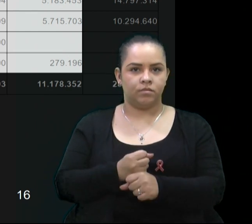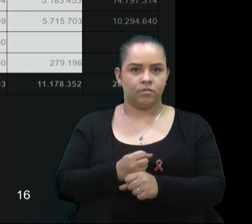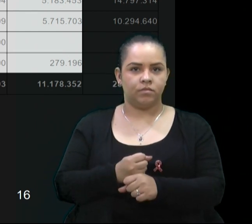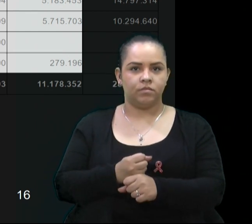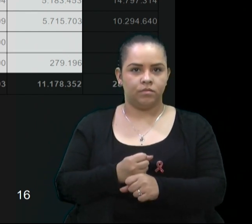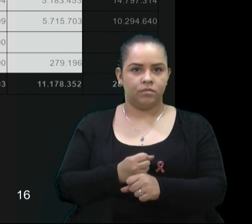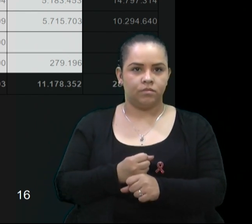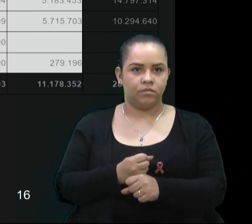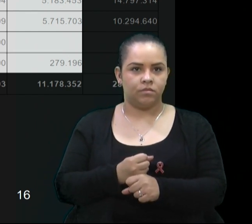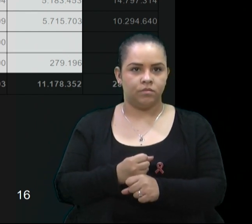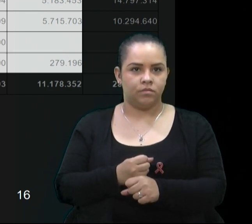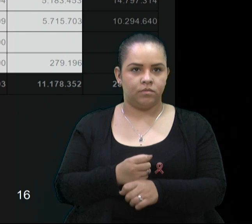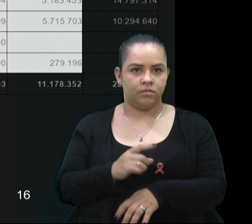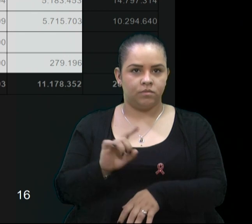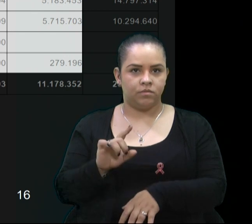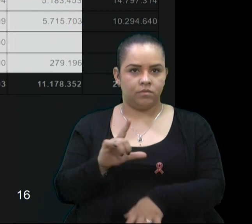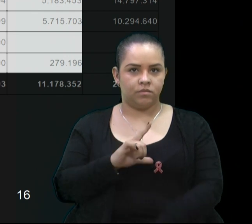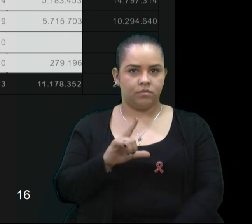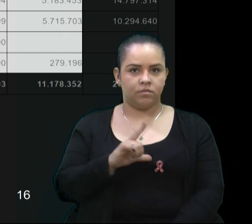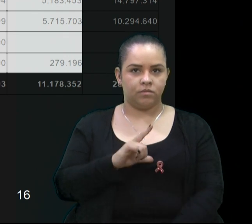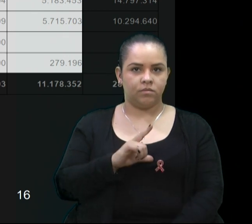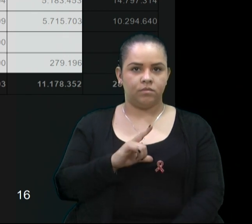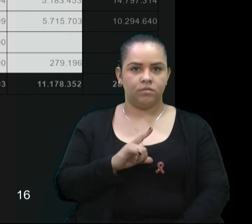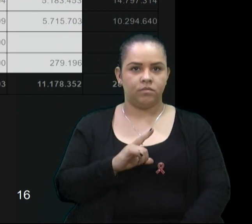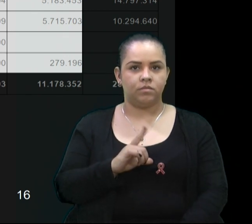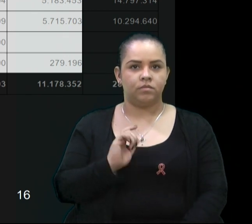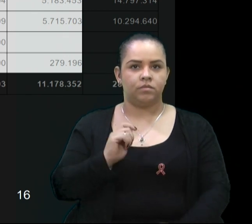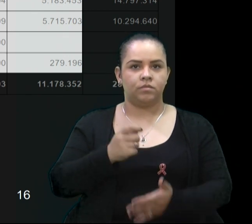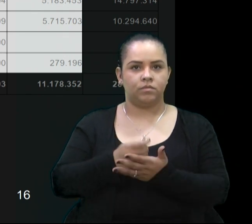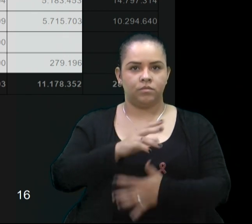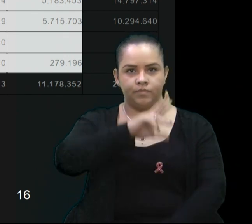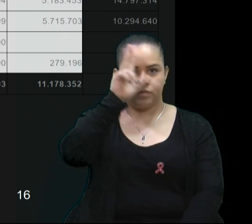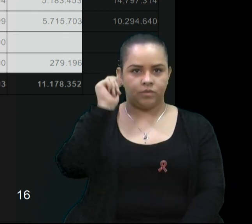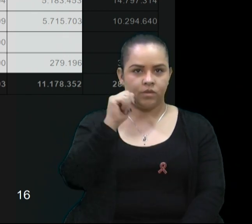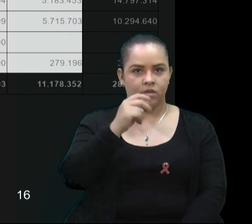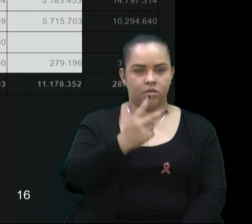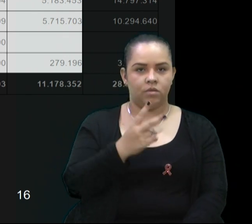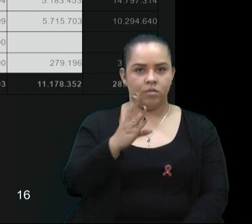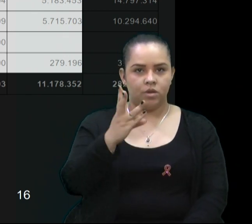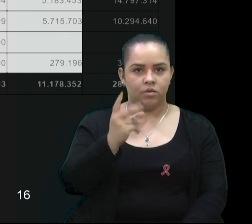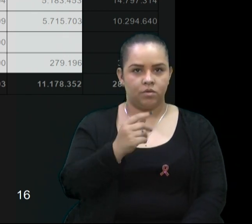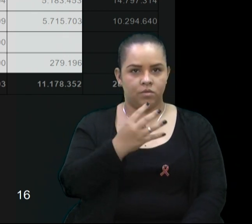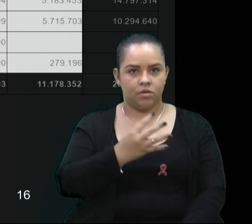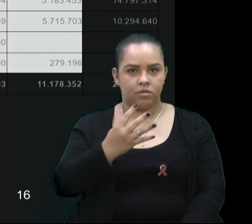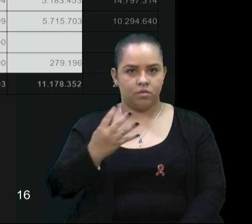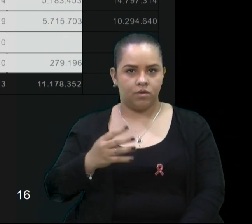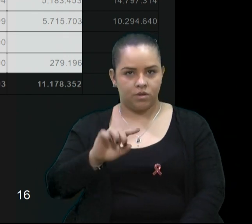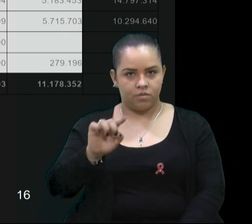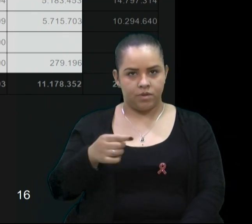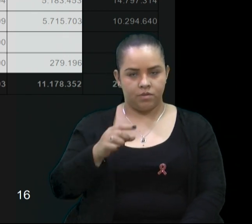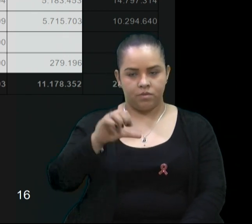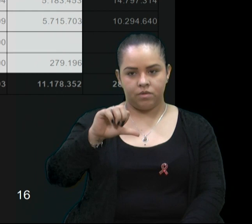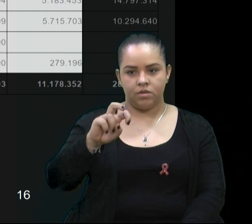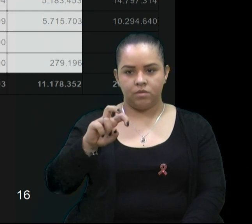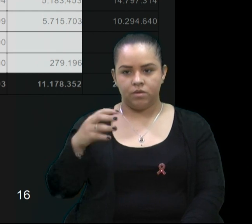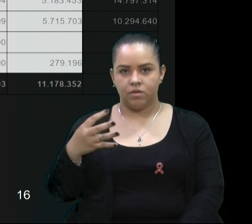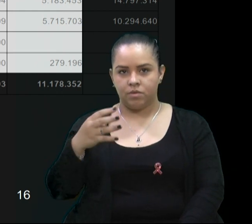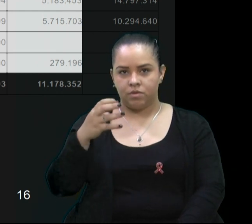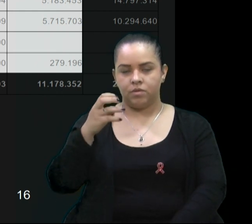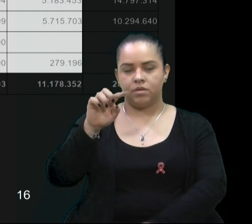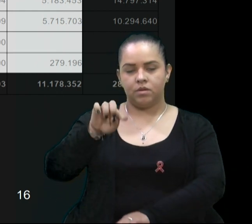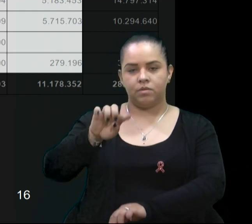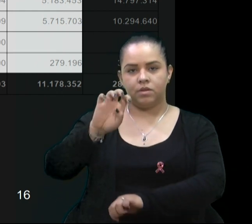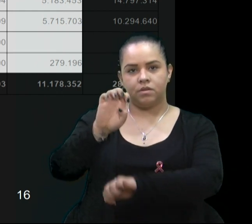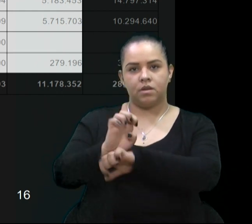.444.000,00, pagas pelo município, R 954.000,00, pagas pelo Estado, e R